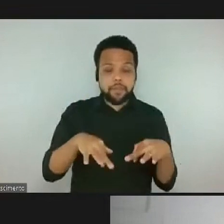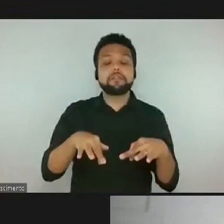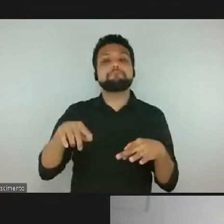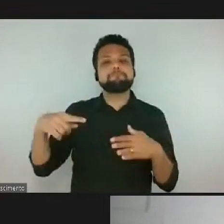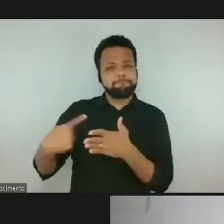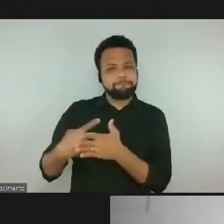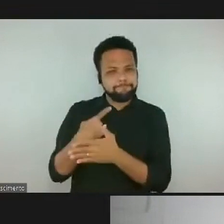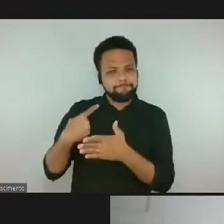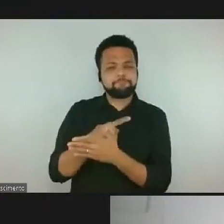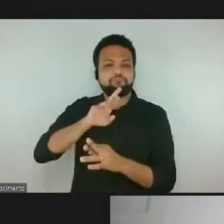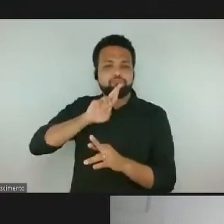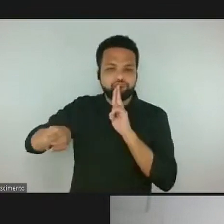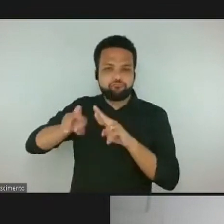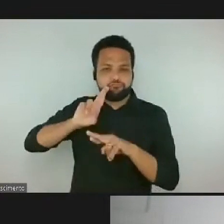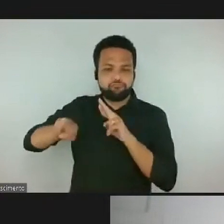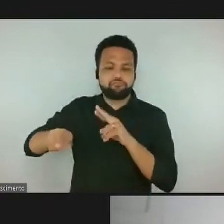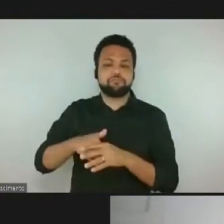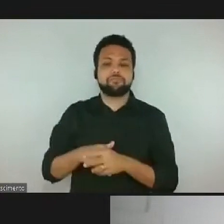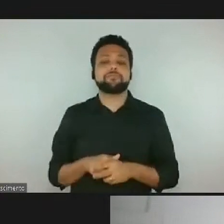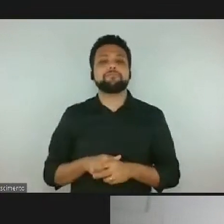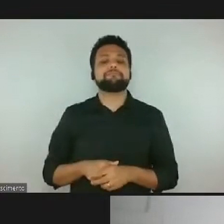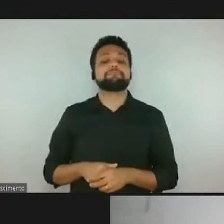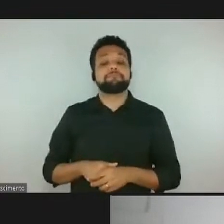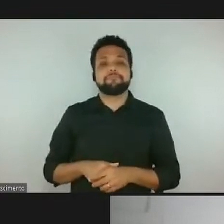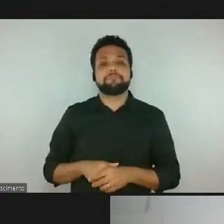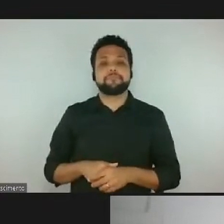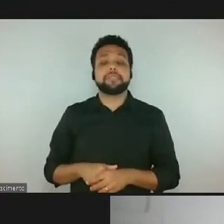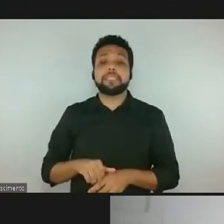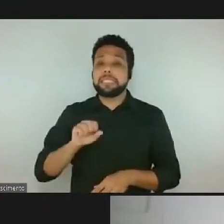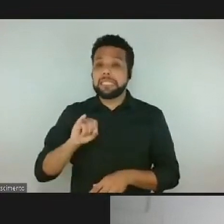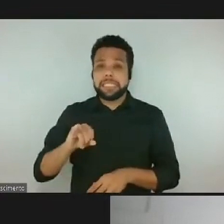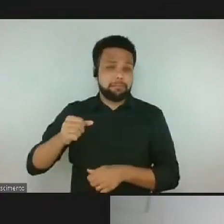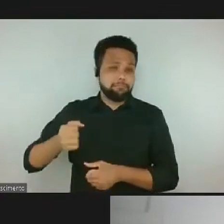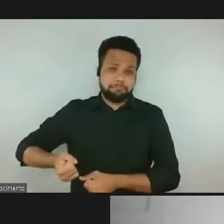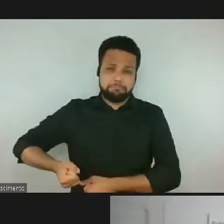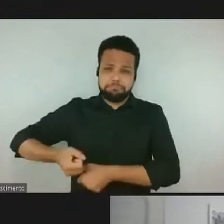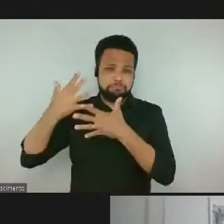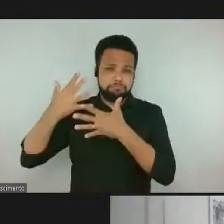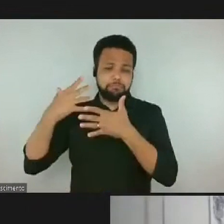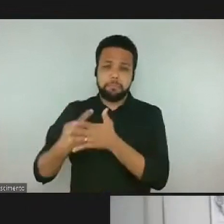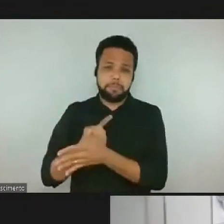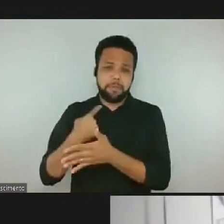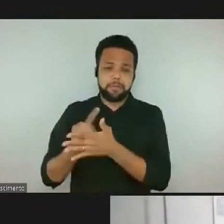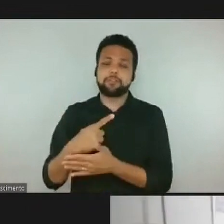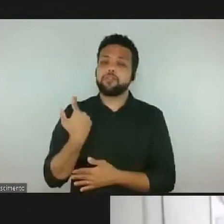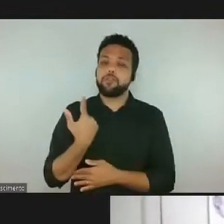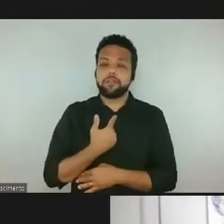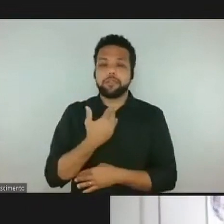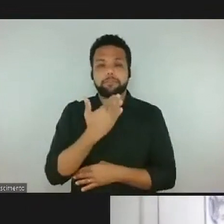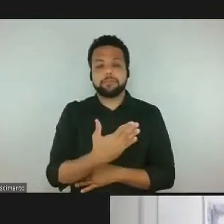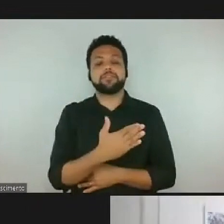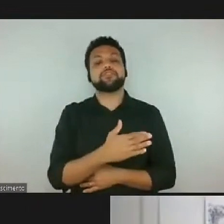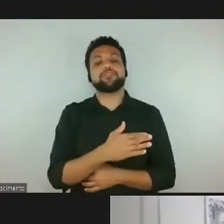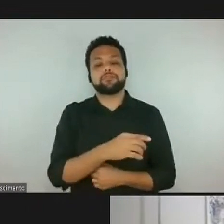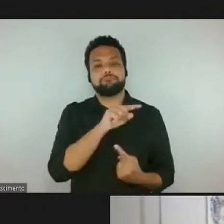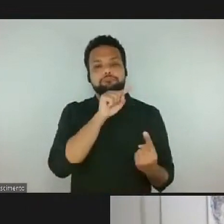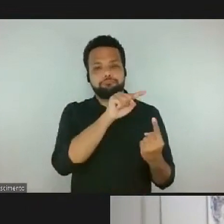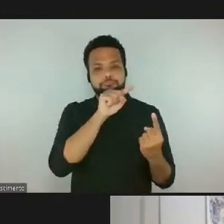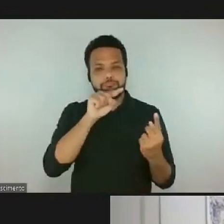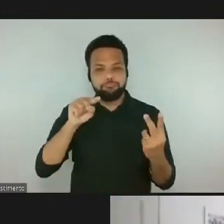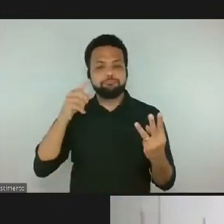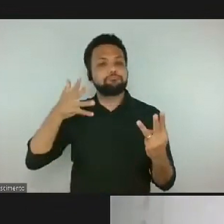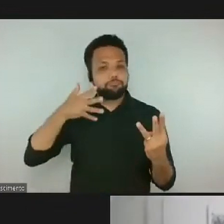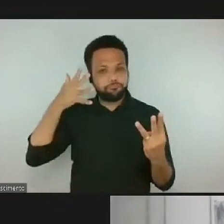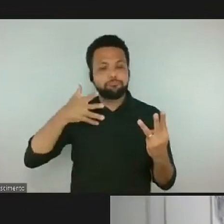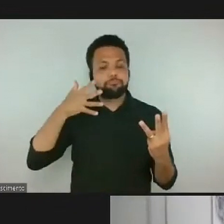O excesso das perguntas, se houver, então nós pediremos que as palestrantes possam